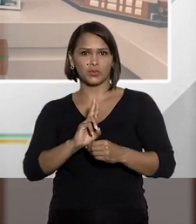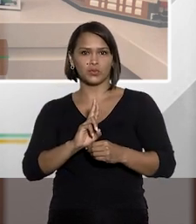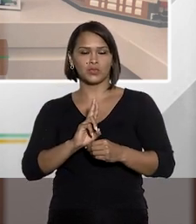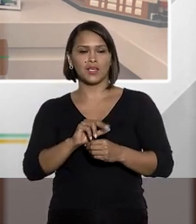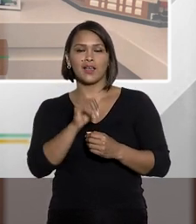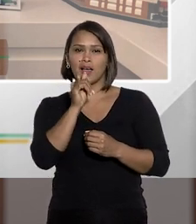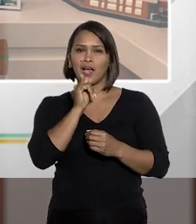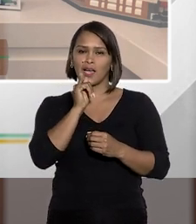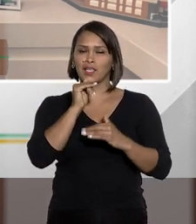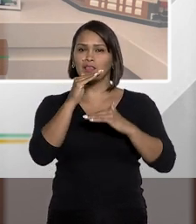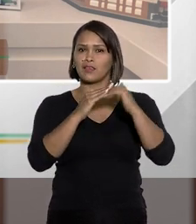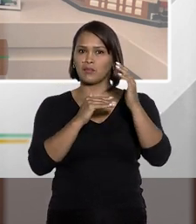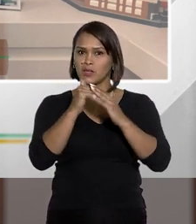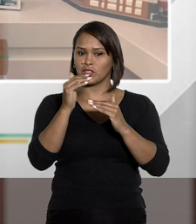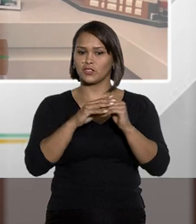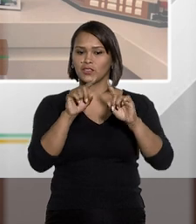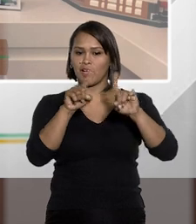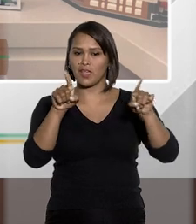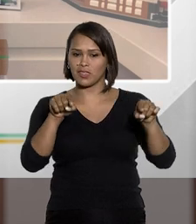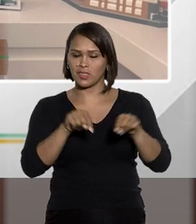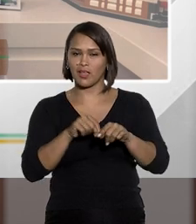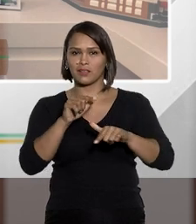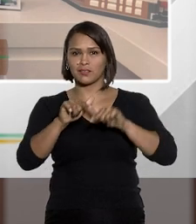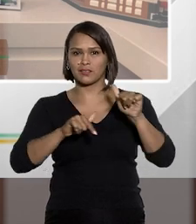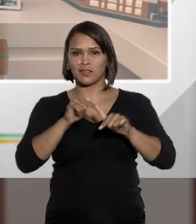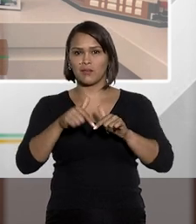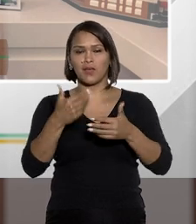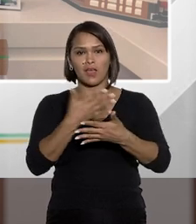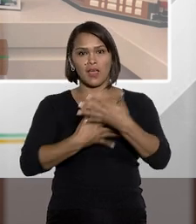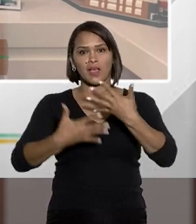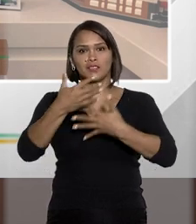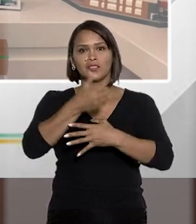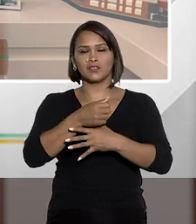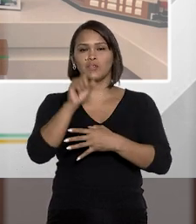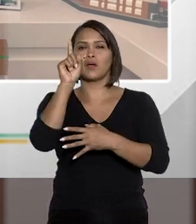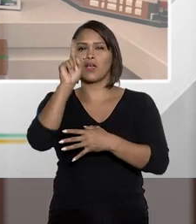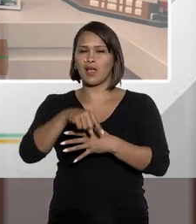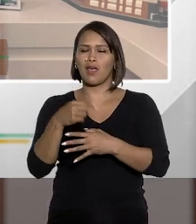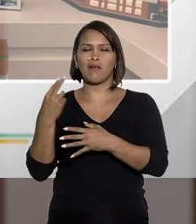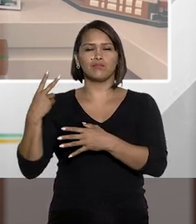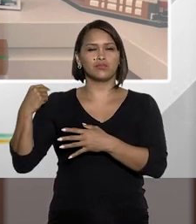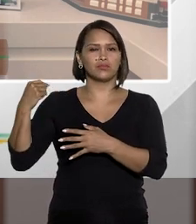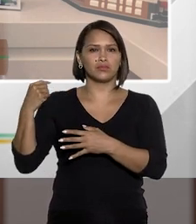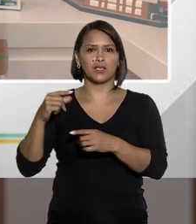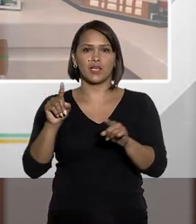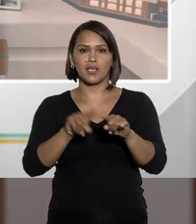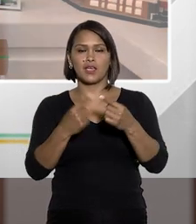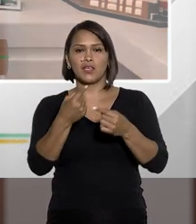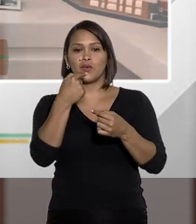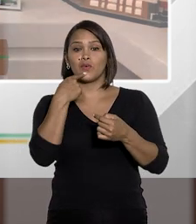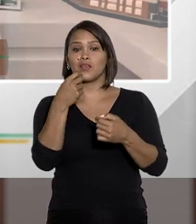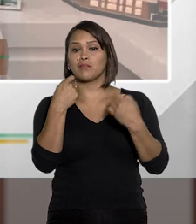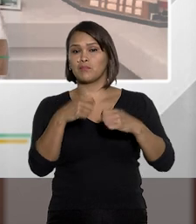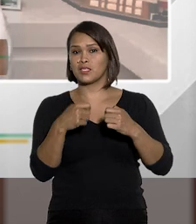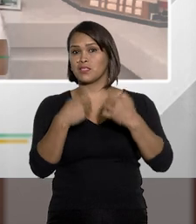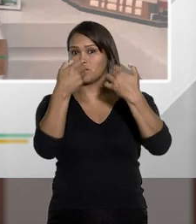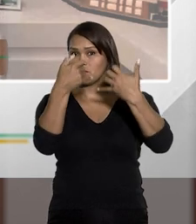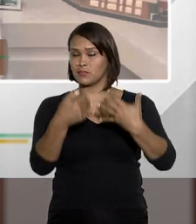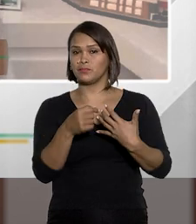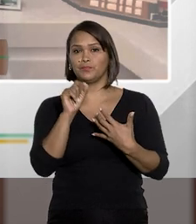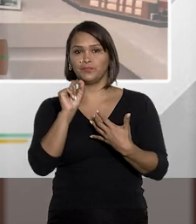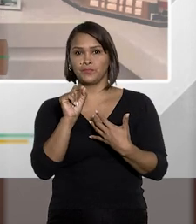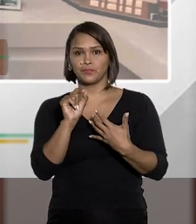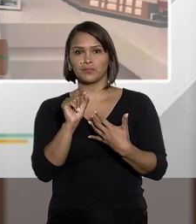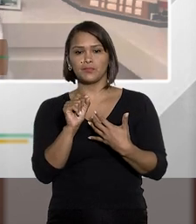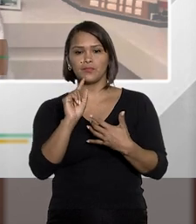de autoridade, ainda que praticado em serviço. Essa súmula, Fátima, ela é muito antiga. E o que merece